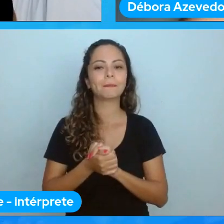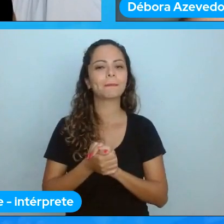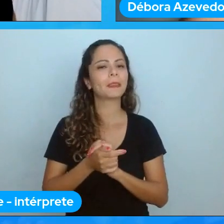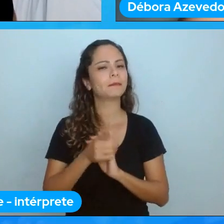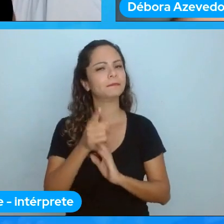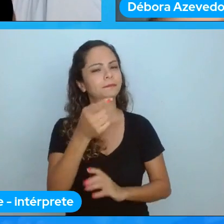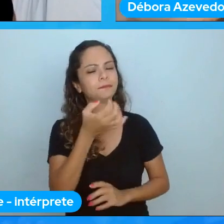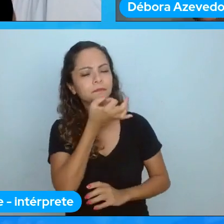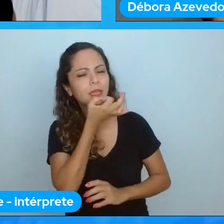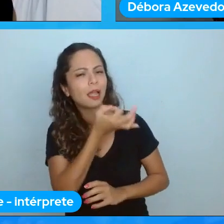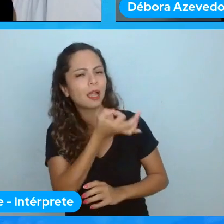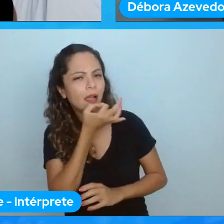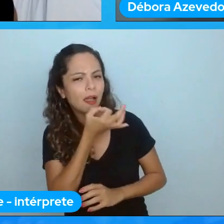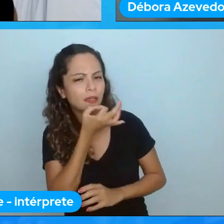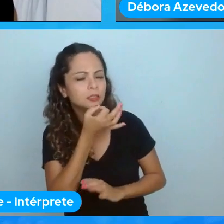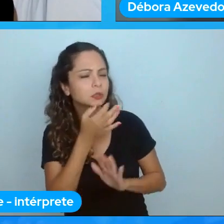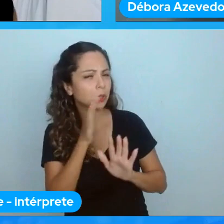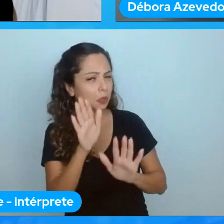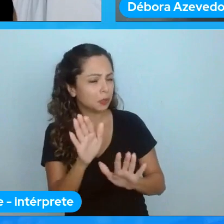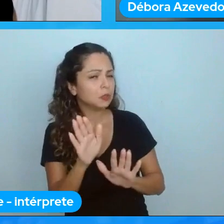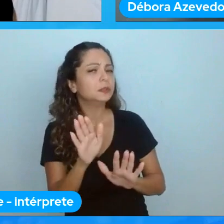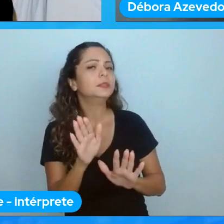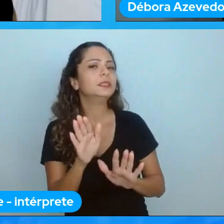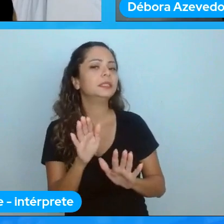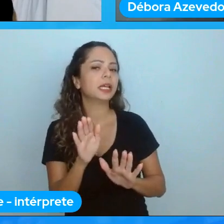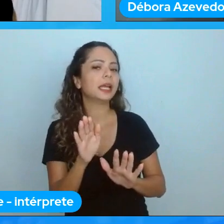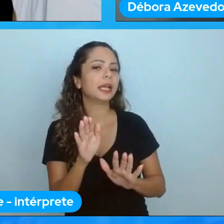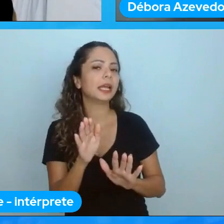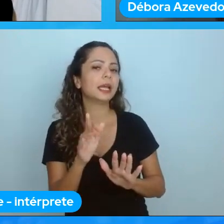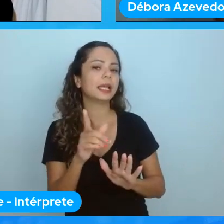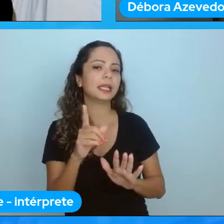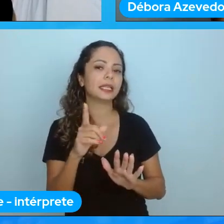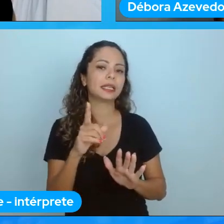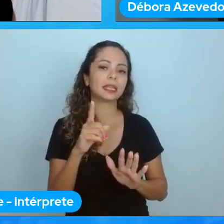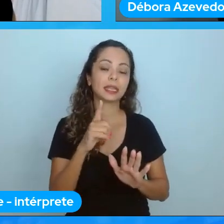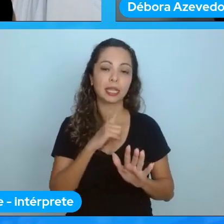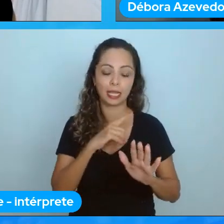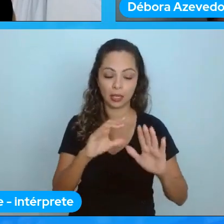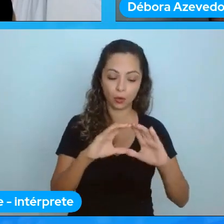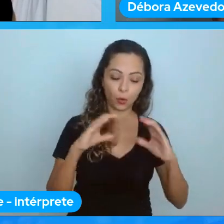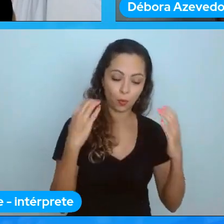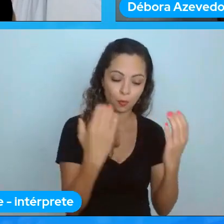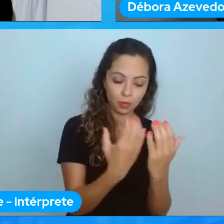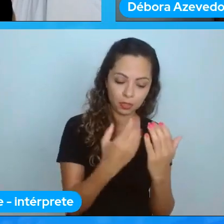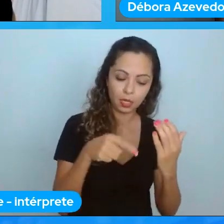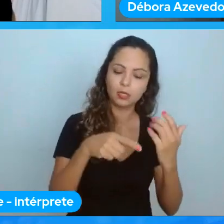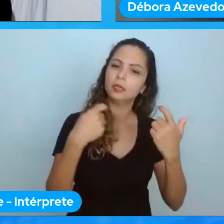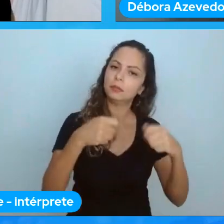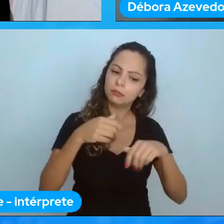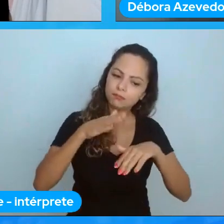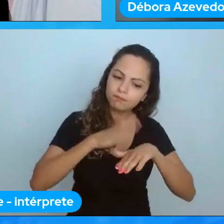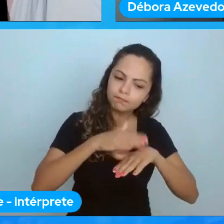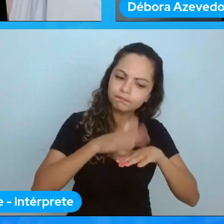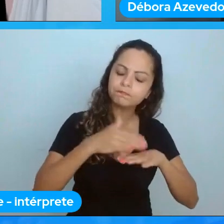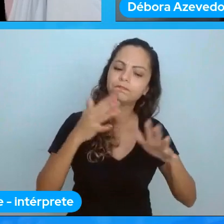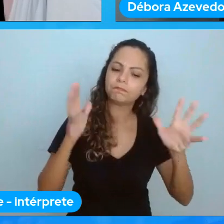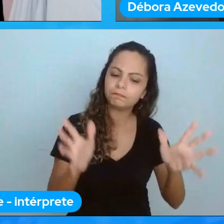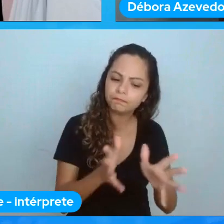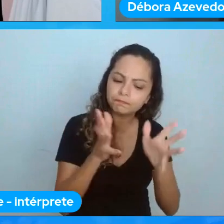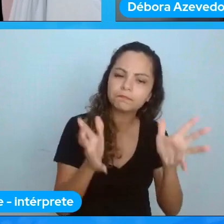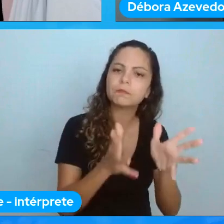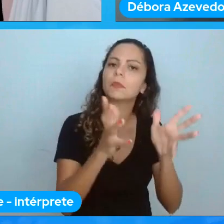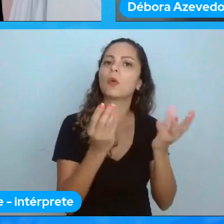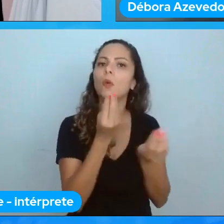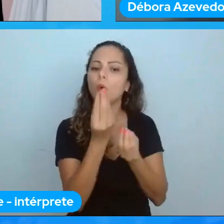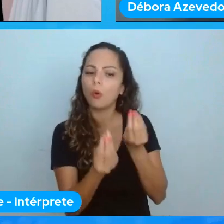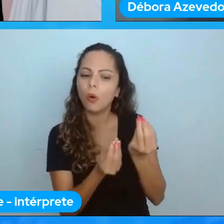empresas já que você estava falando em relação a fazer isso dentro da sua comunidade fazer isso dentro do seu evento fazer isso dentro da sua empresa